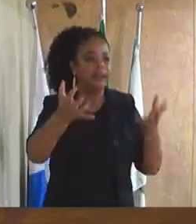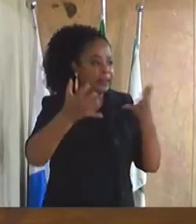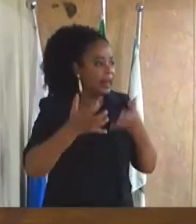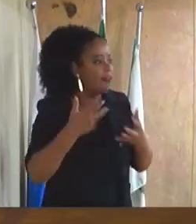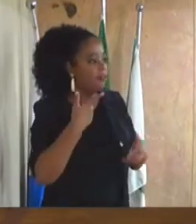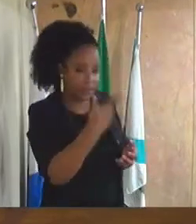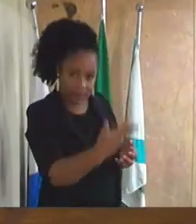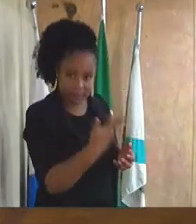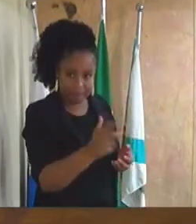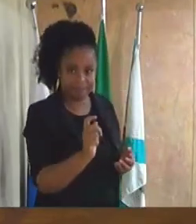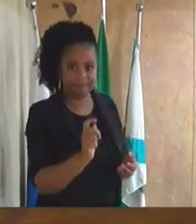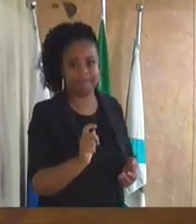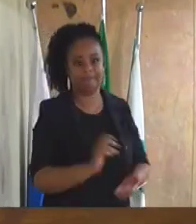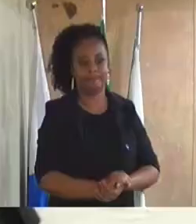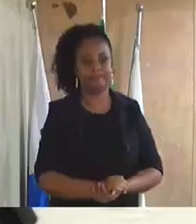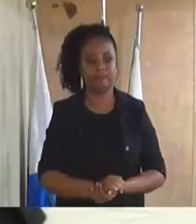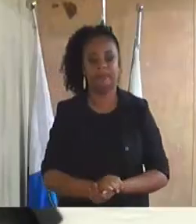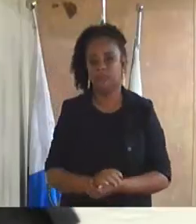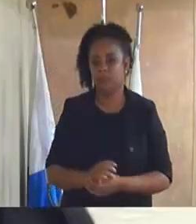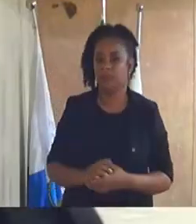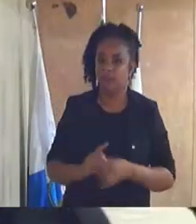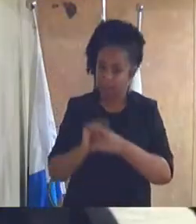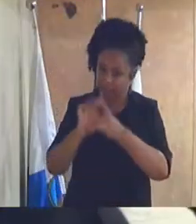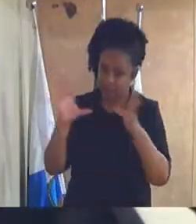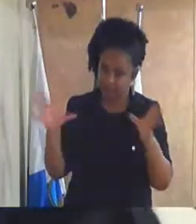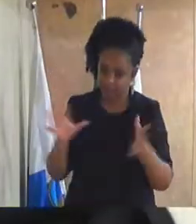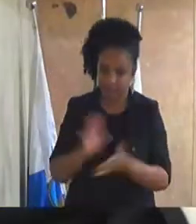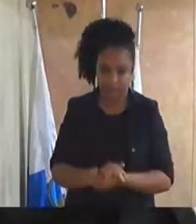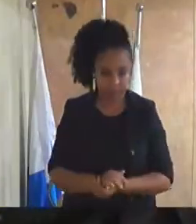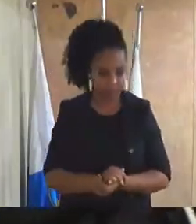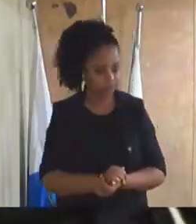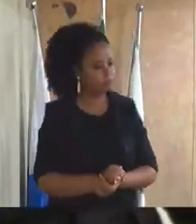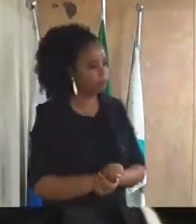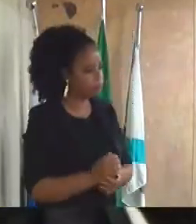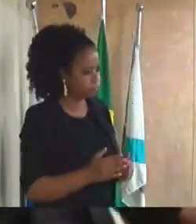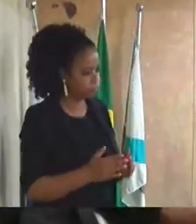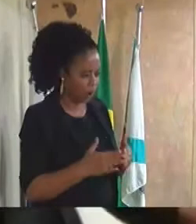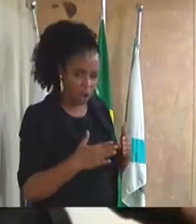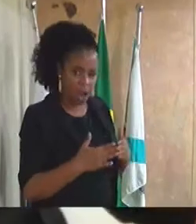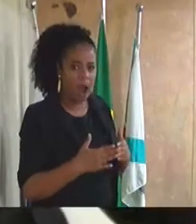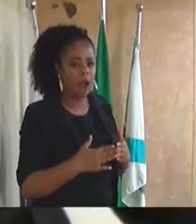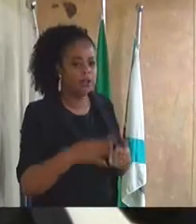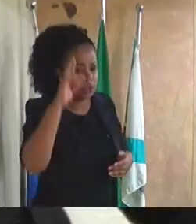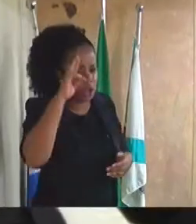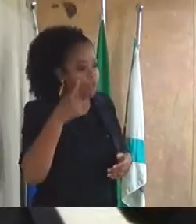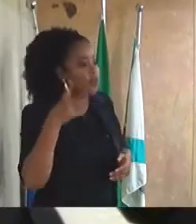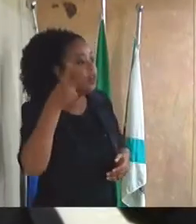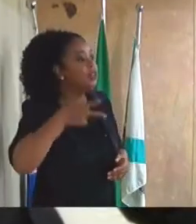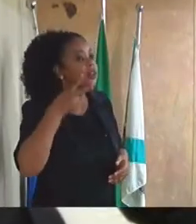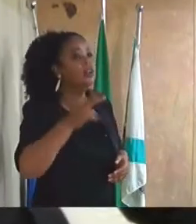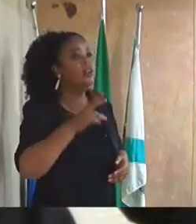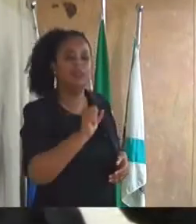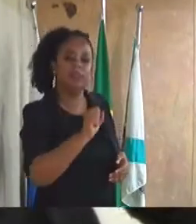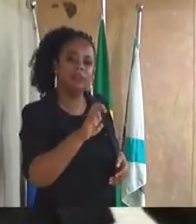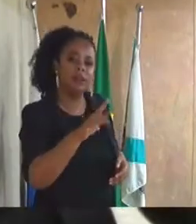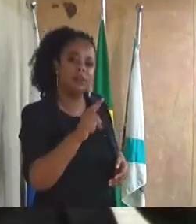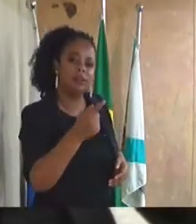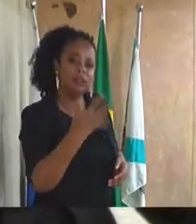da palavra pois não permite uma parte então excelentíssimo vereador Serginho